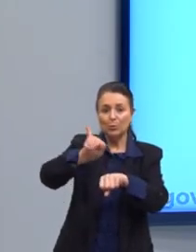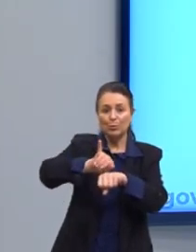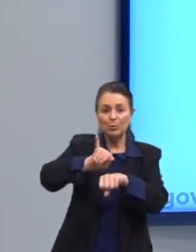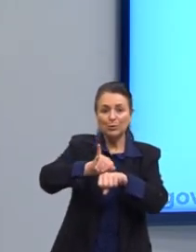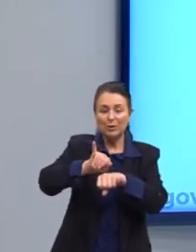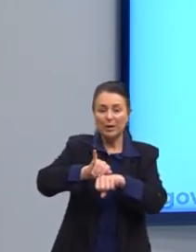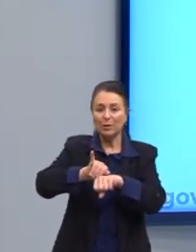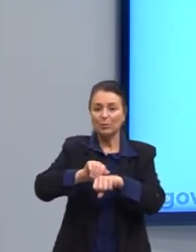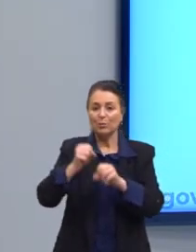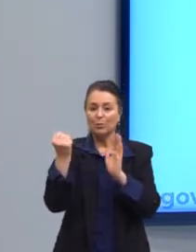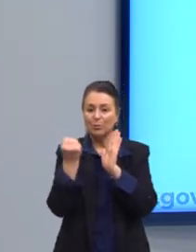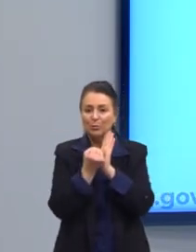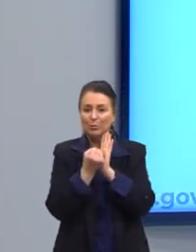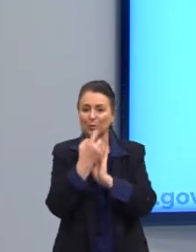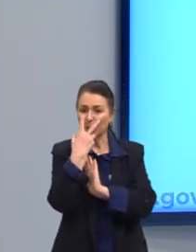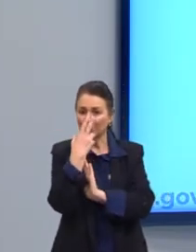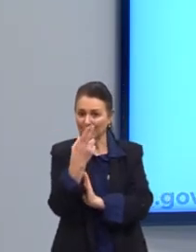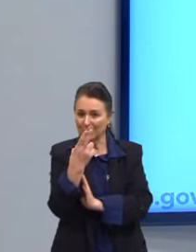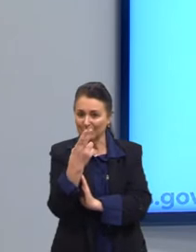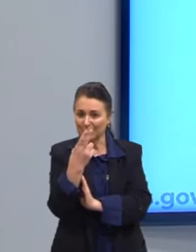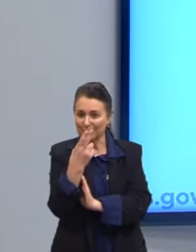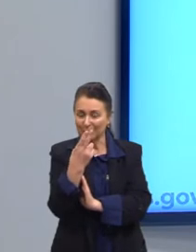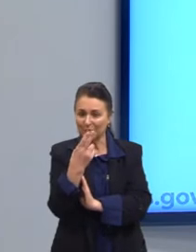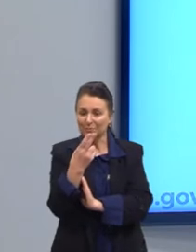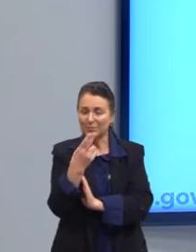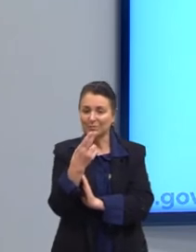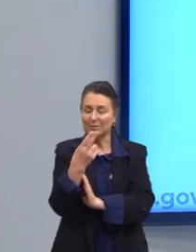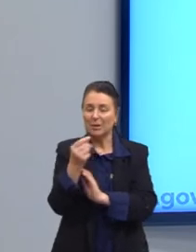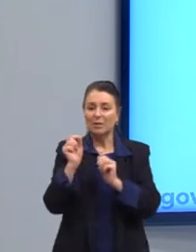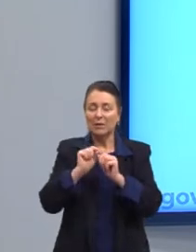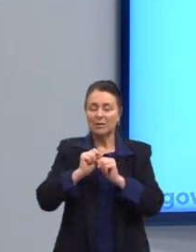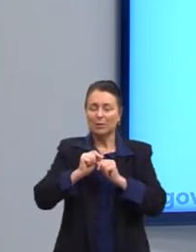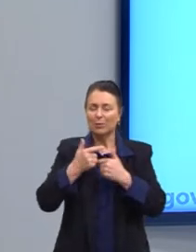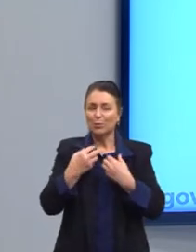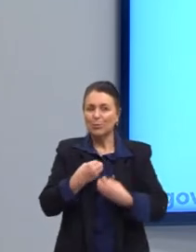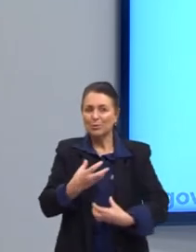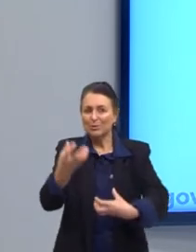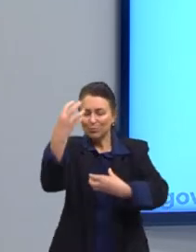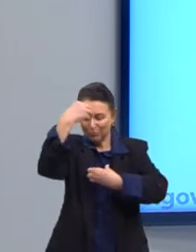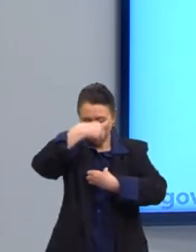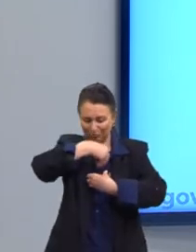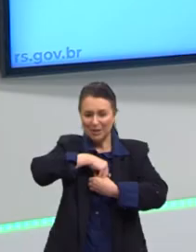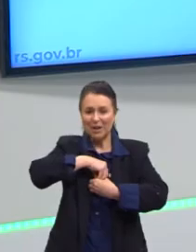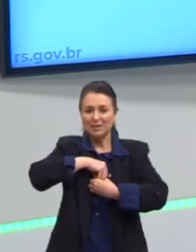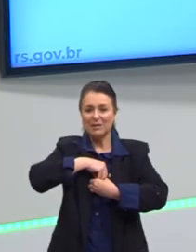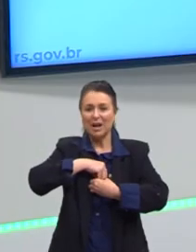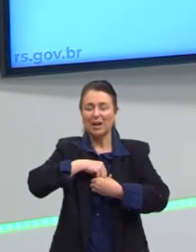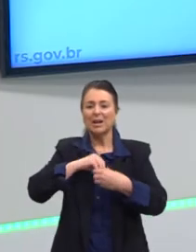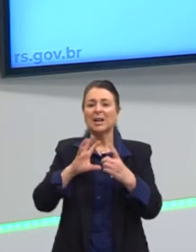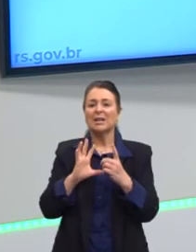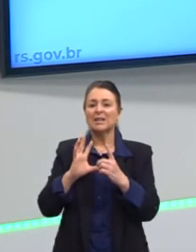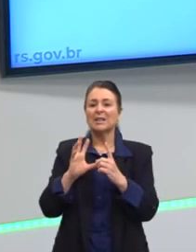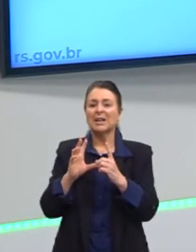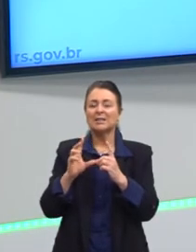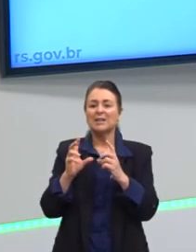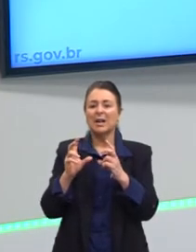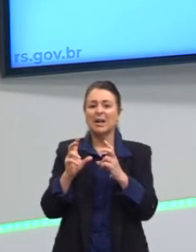o seja diferente dos demais. Vejam como trabalha com essa dicotomia, paradoxo.